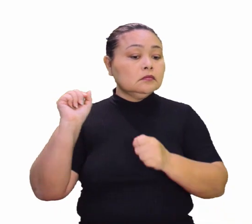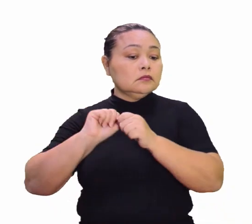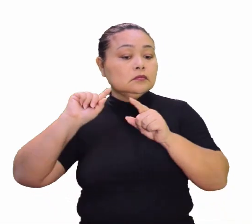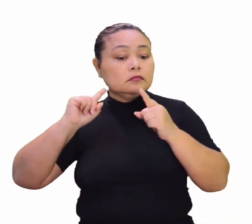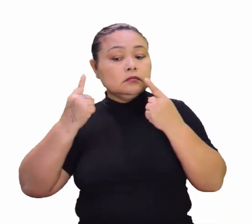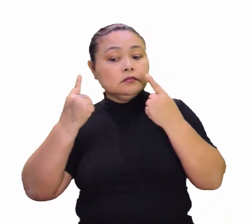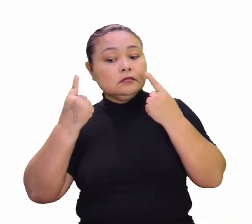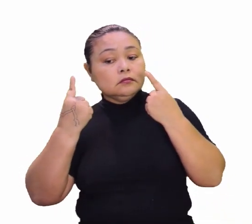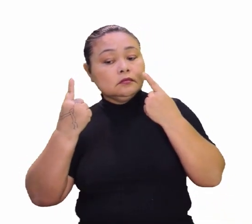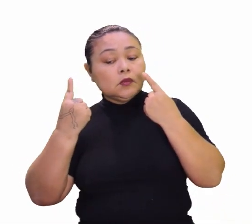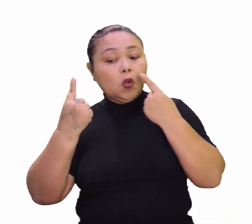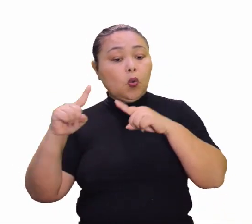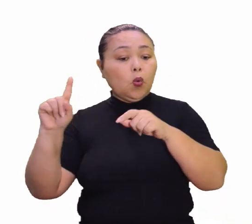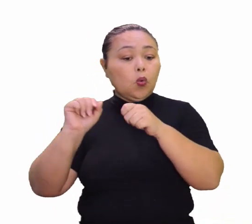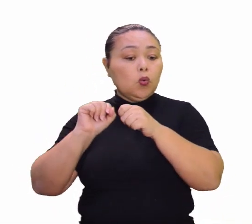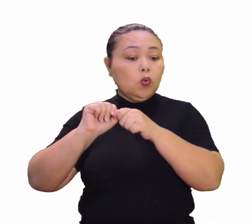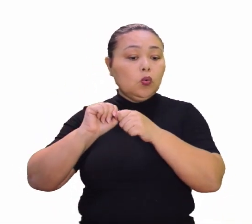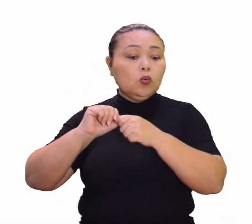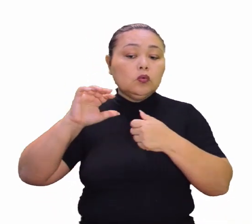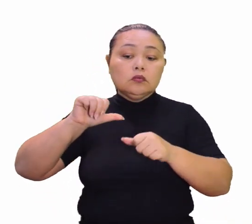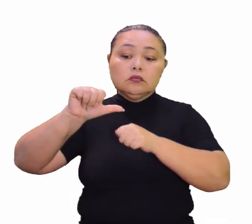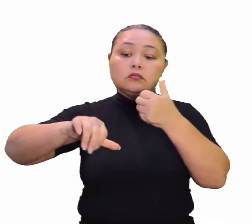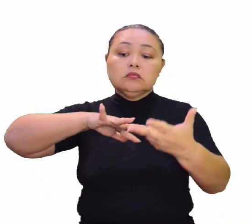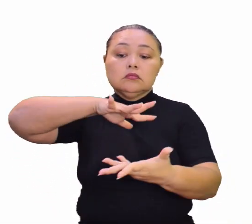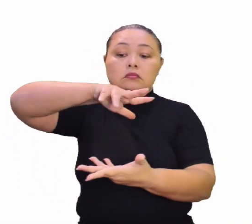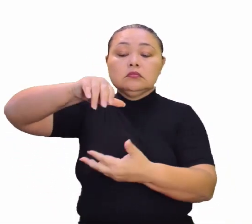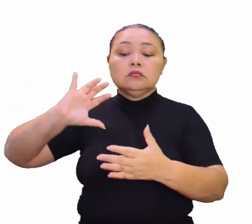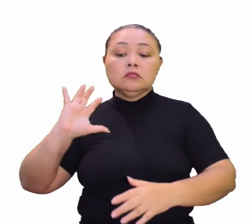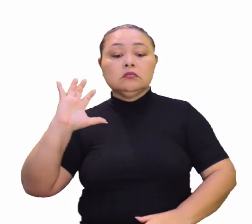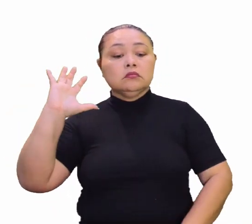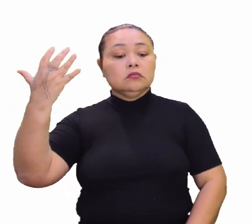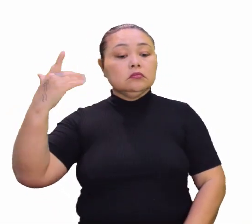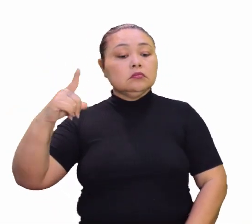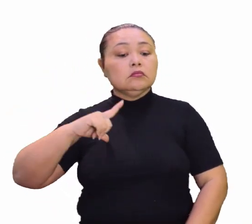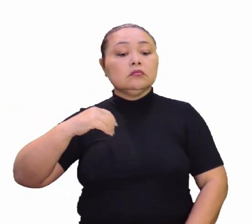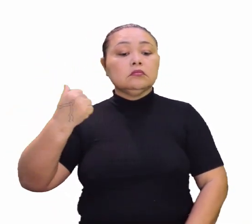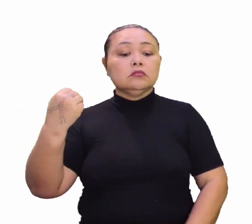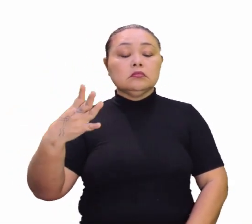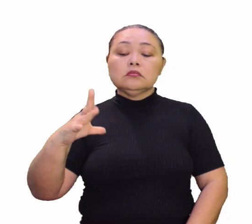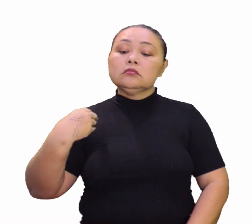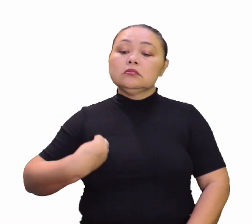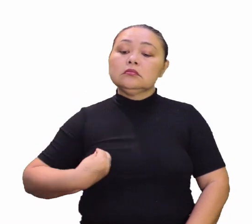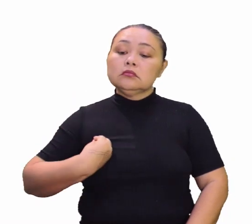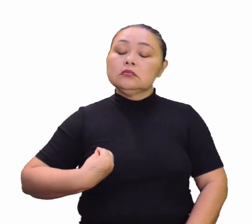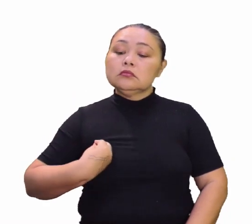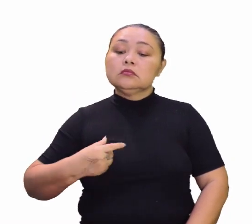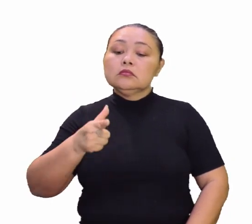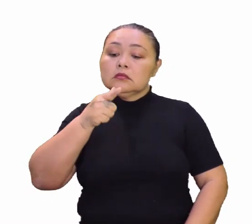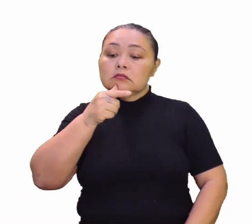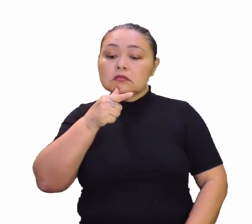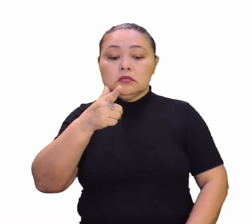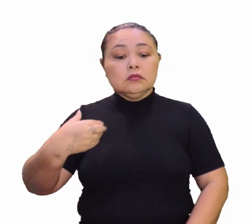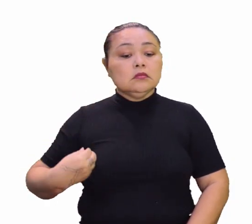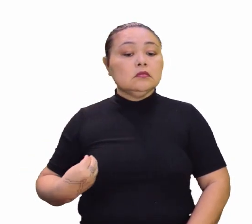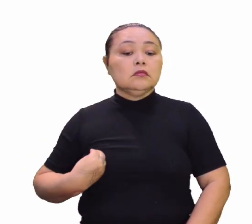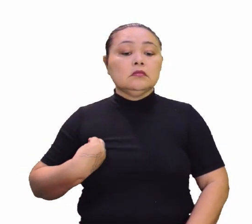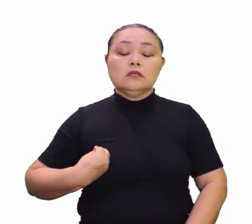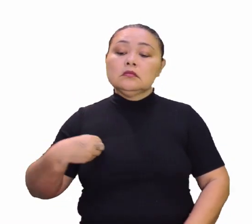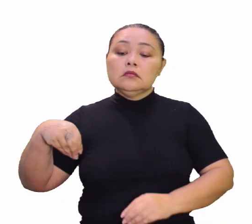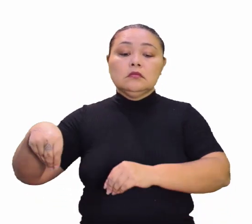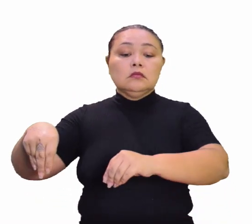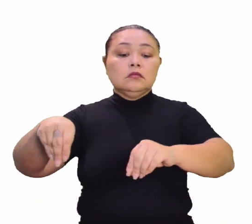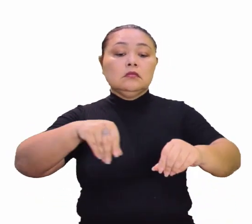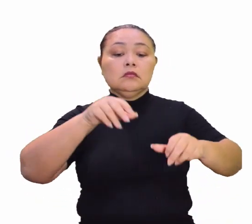contra a mudança global do clima. Quatorze, vida na água. Quinze, vida na terra. Dezesseis, paz,